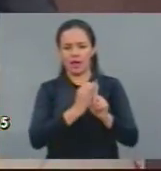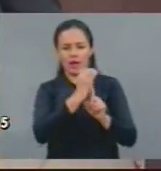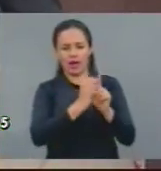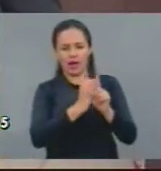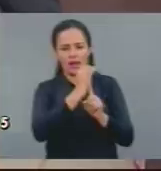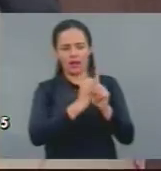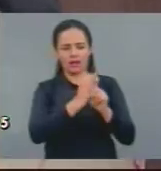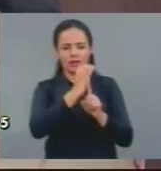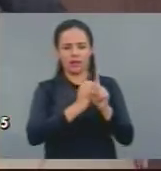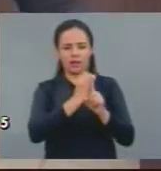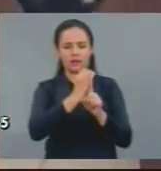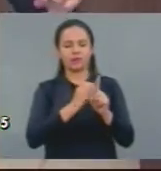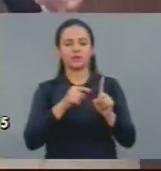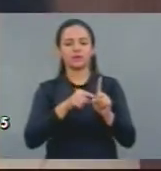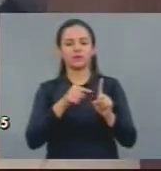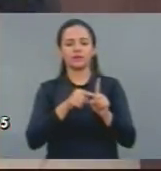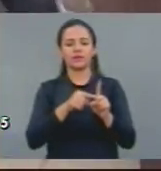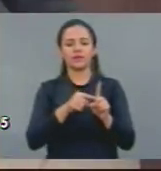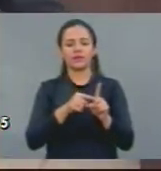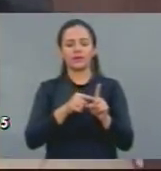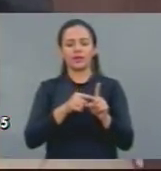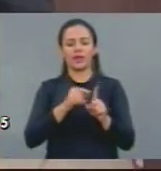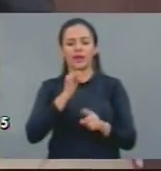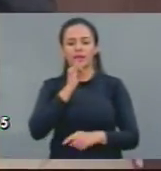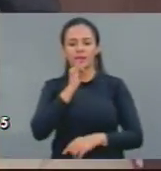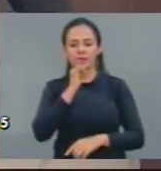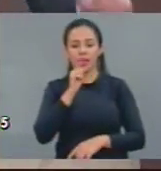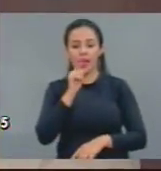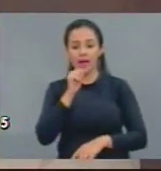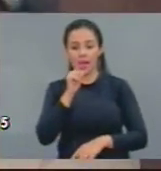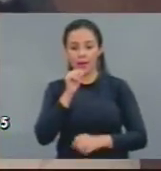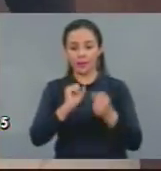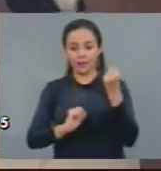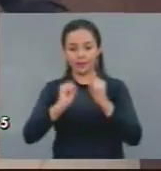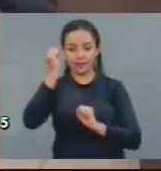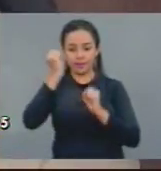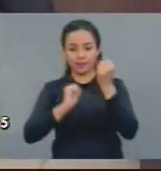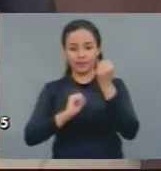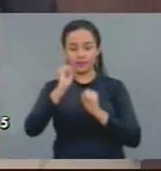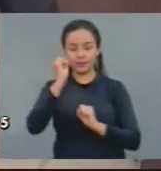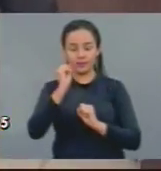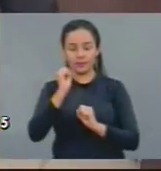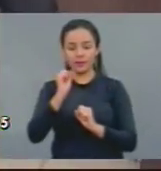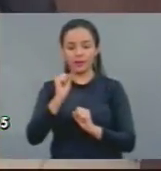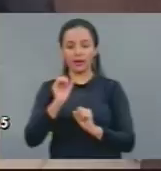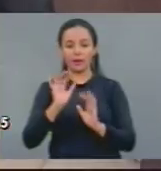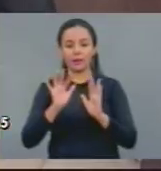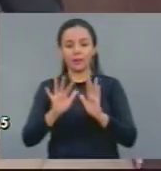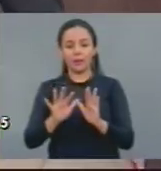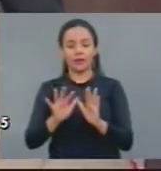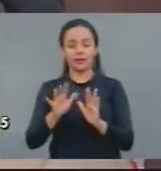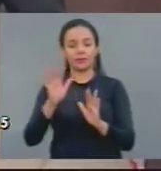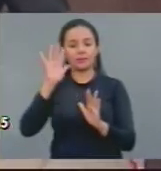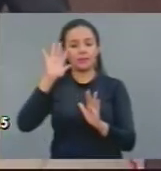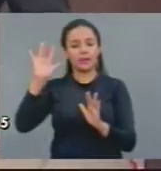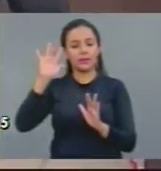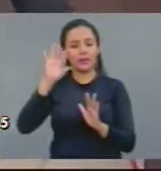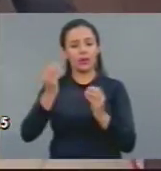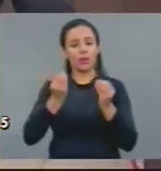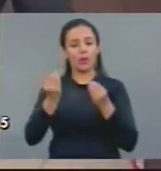de fornecimento da termoelétrica ou da siderúrgica, sem pensar reuso,